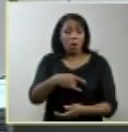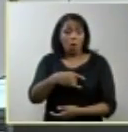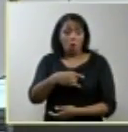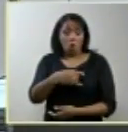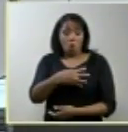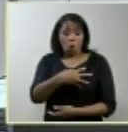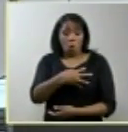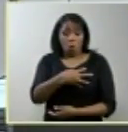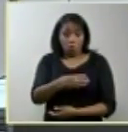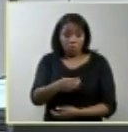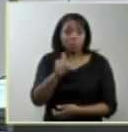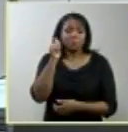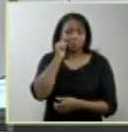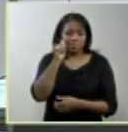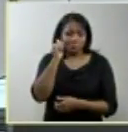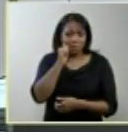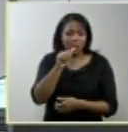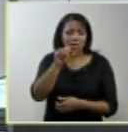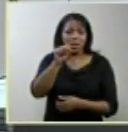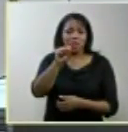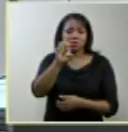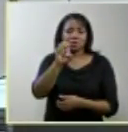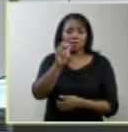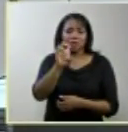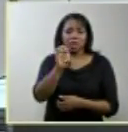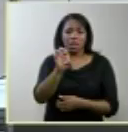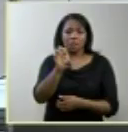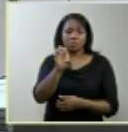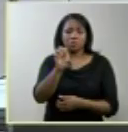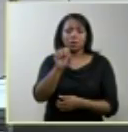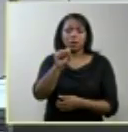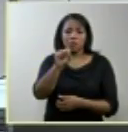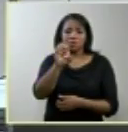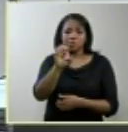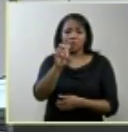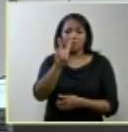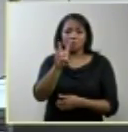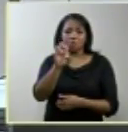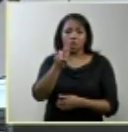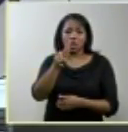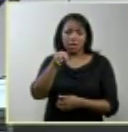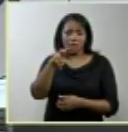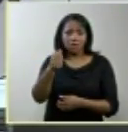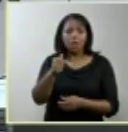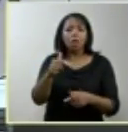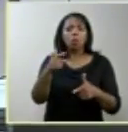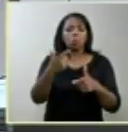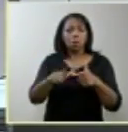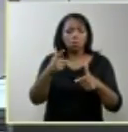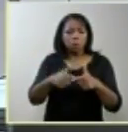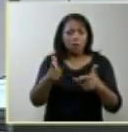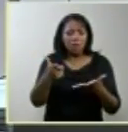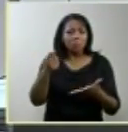Severina nasceu morto como ocorre em mais da metade dos casos ser um feto com a cabeça atourada nos termos de